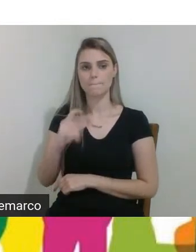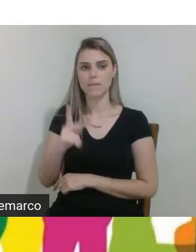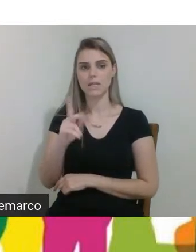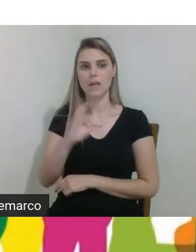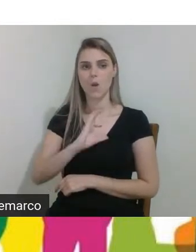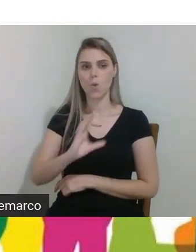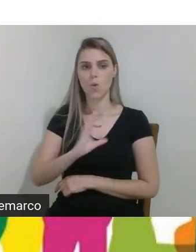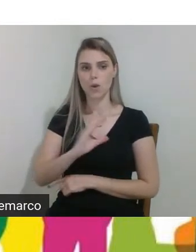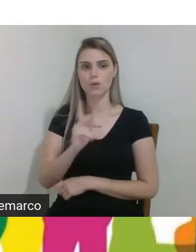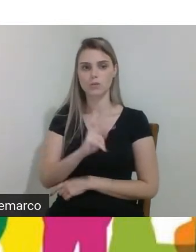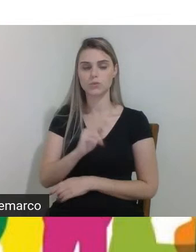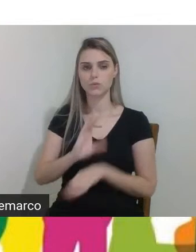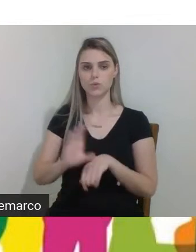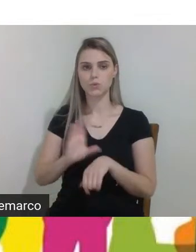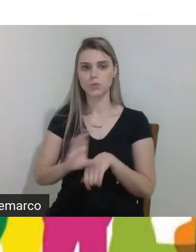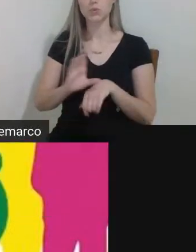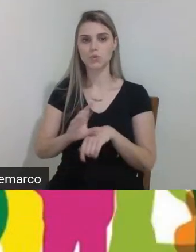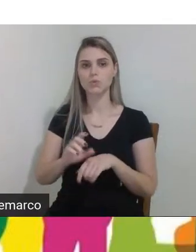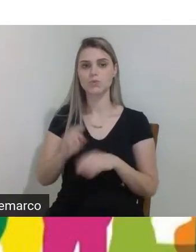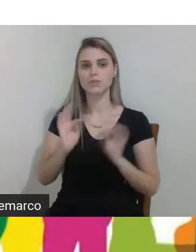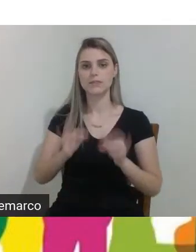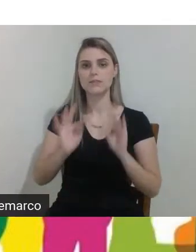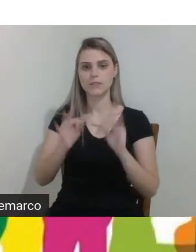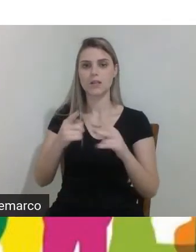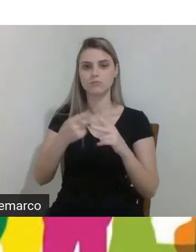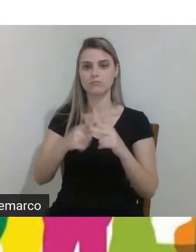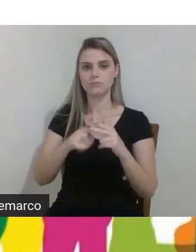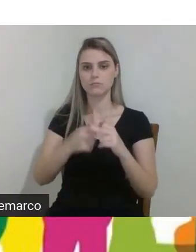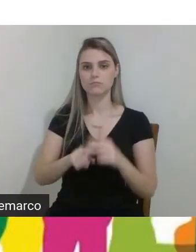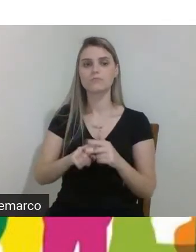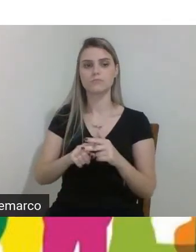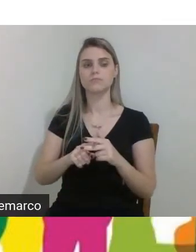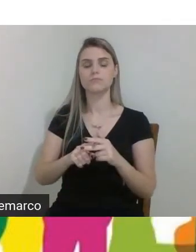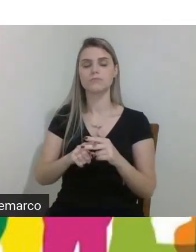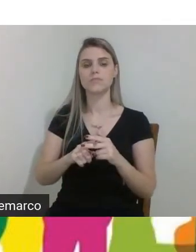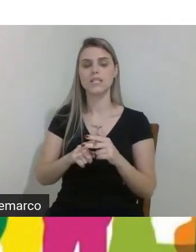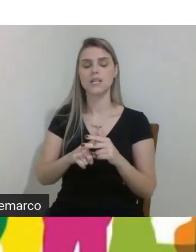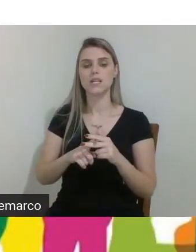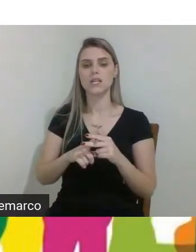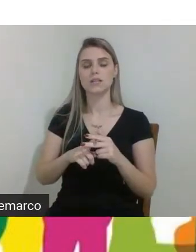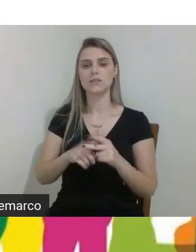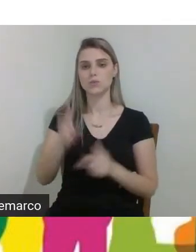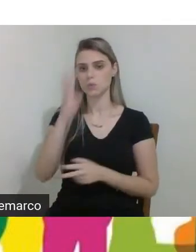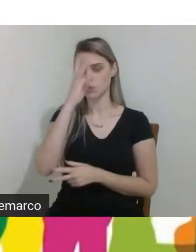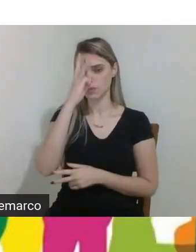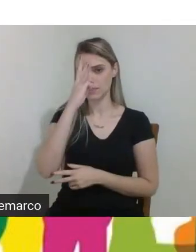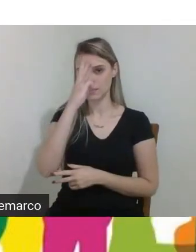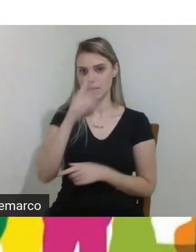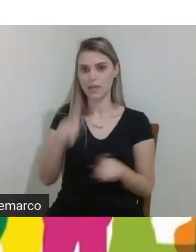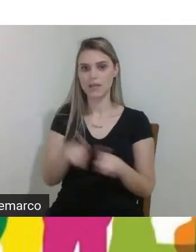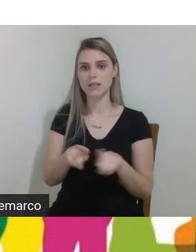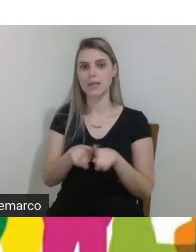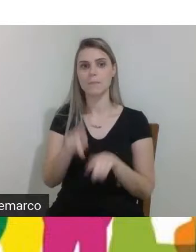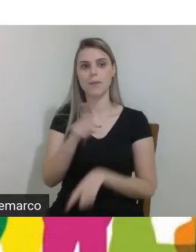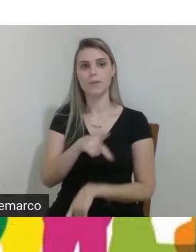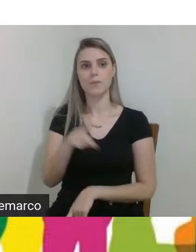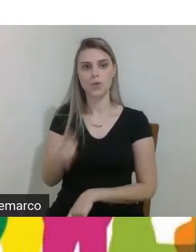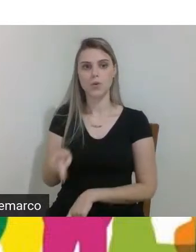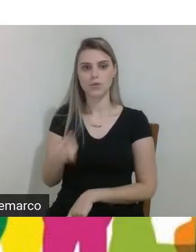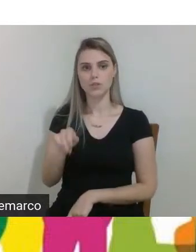técnico em mecânica integrado ao ensino médio e também aos professores